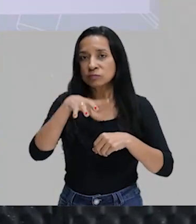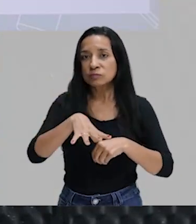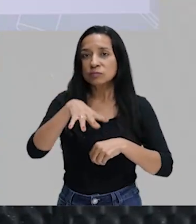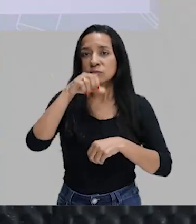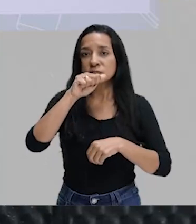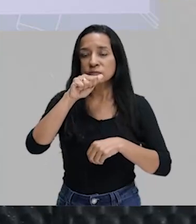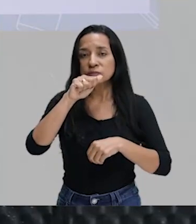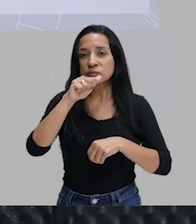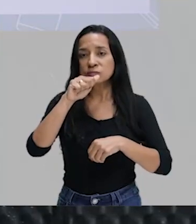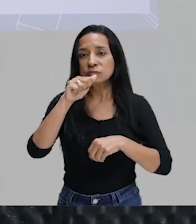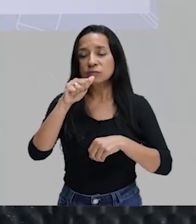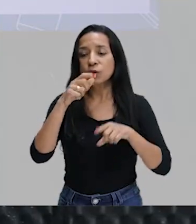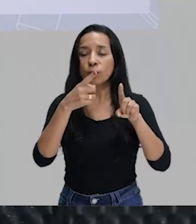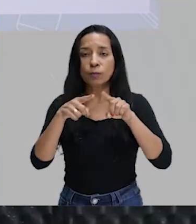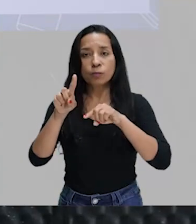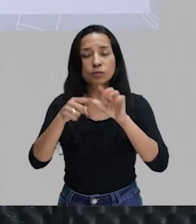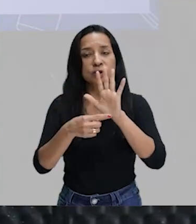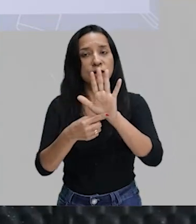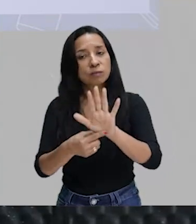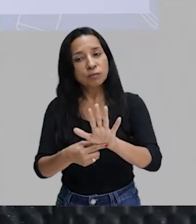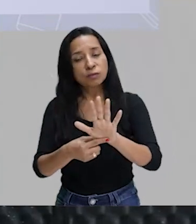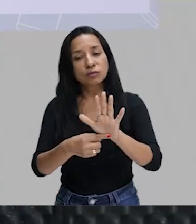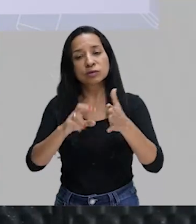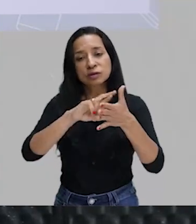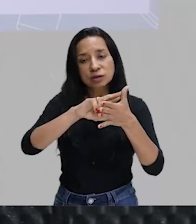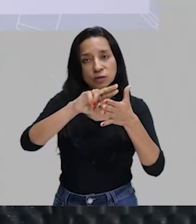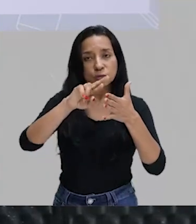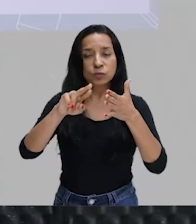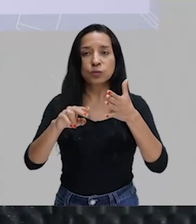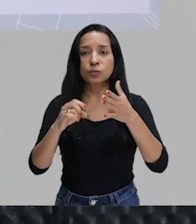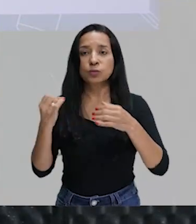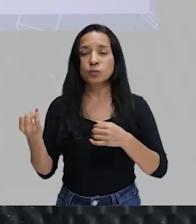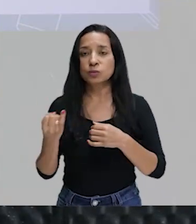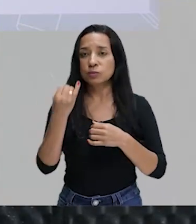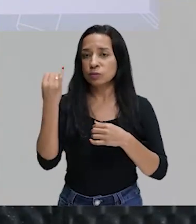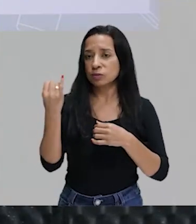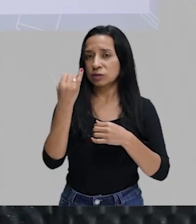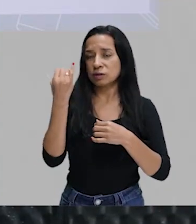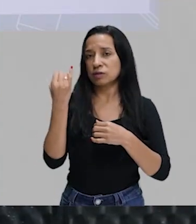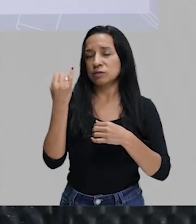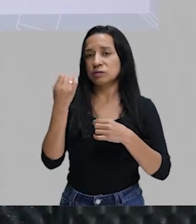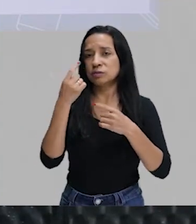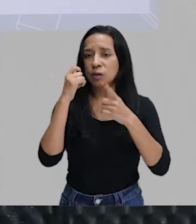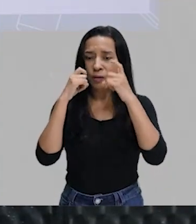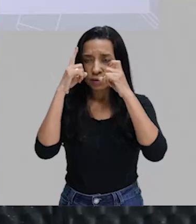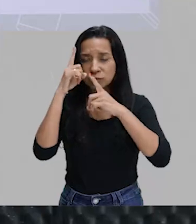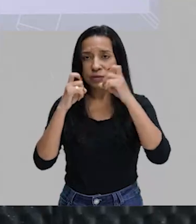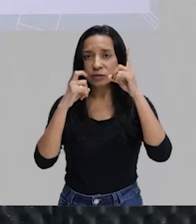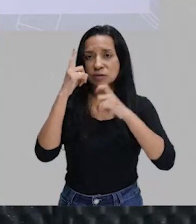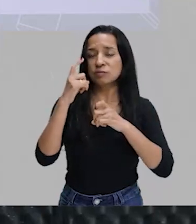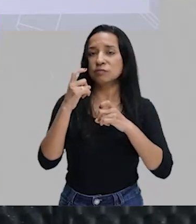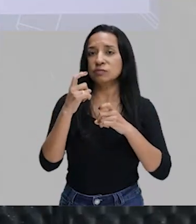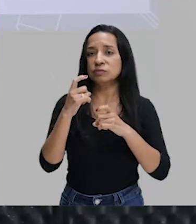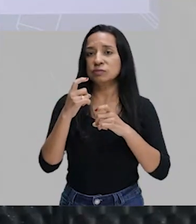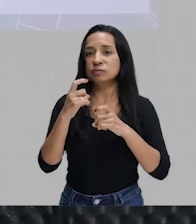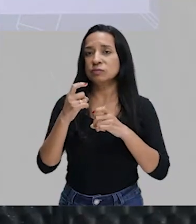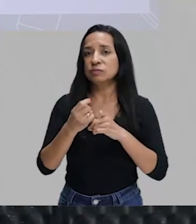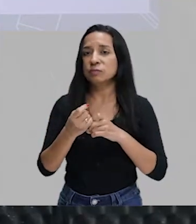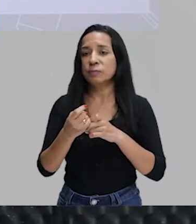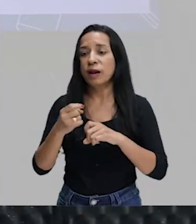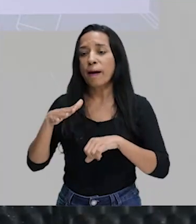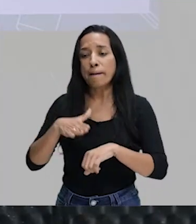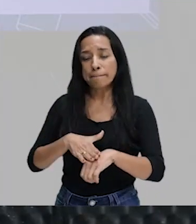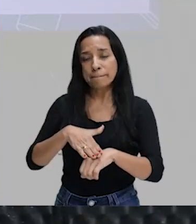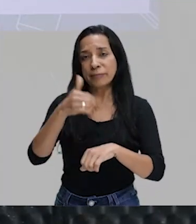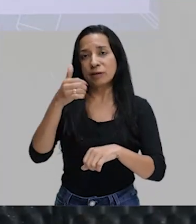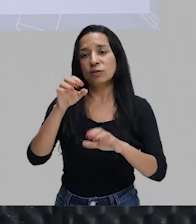traz recursos expressivos, né, pra abrilhantar, pra enfeitar, pra